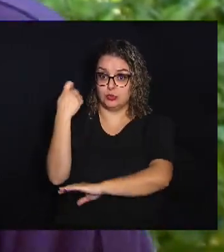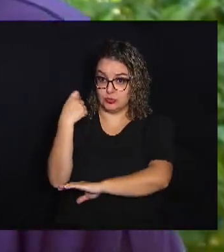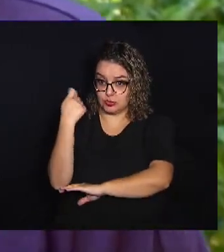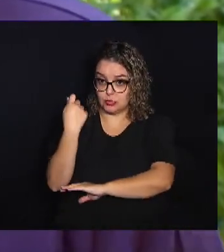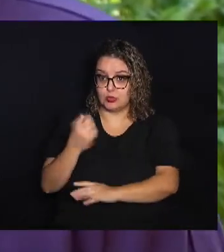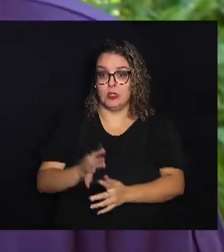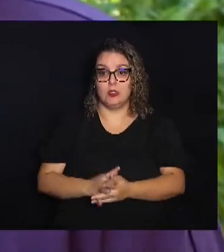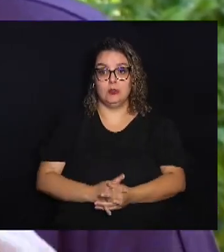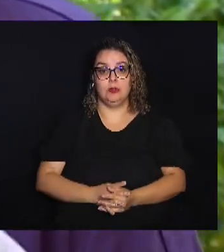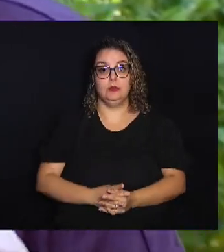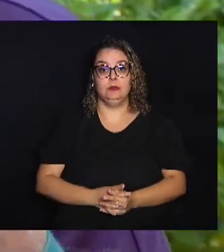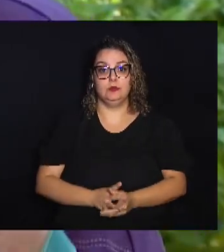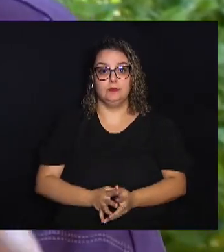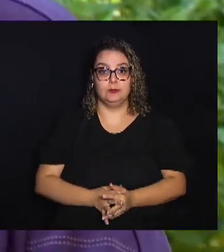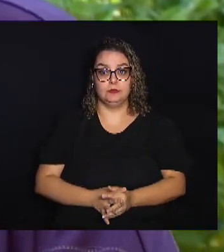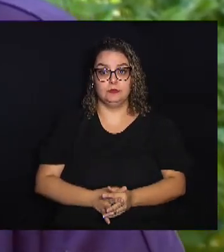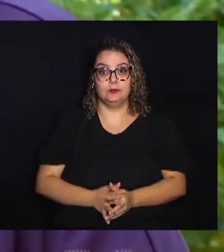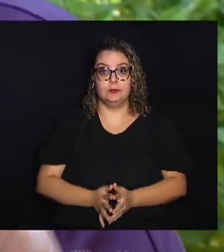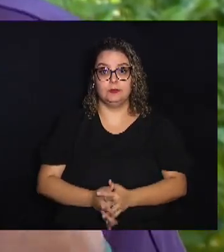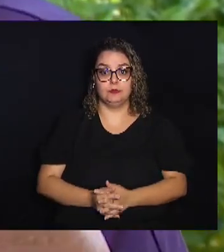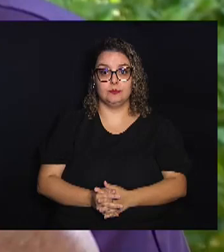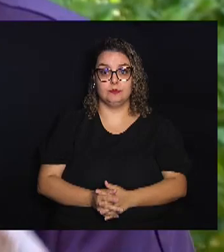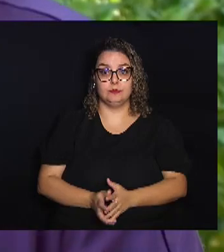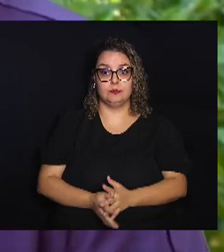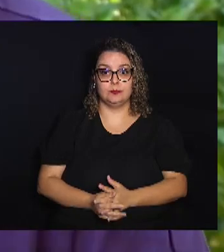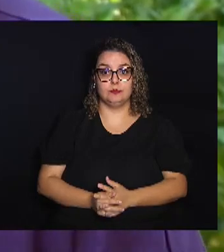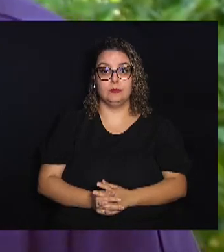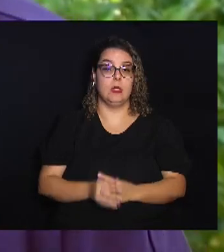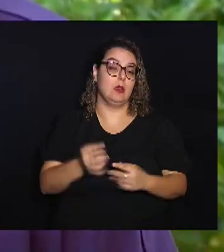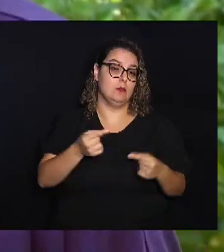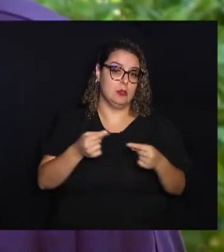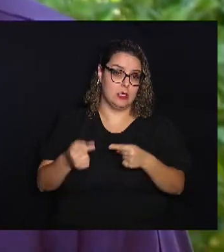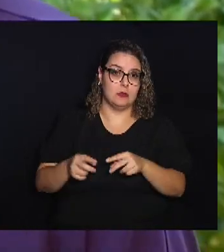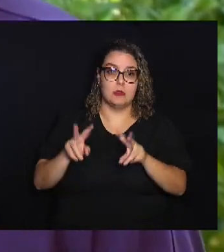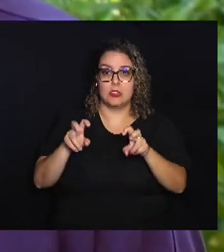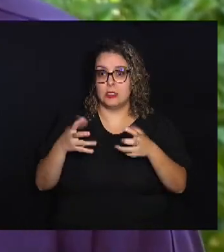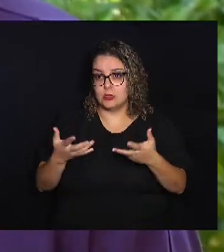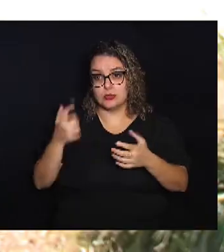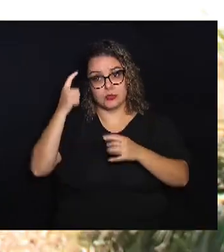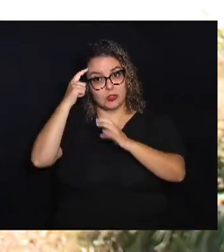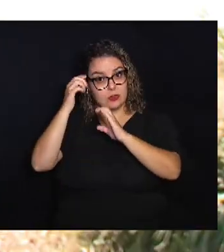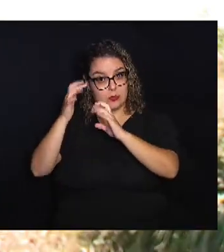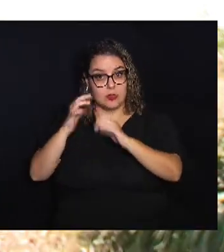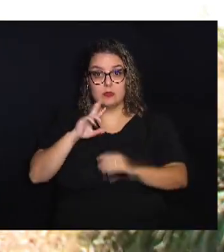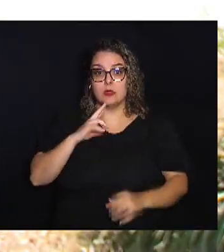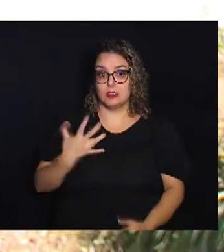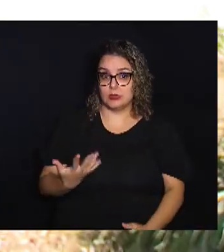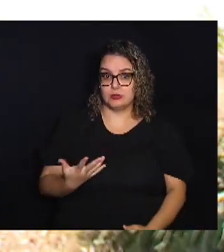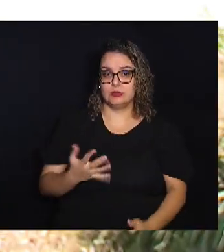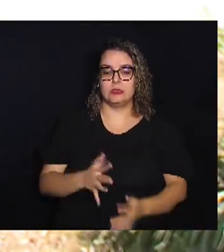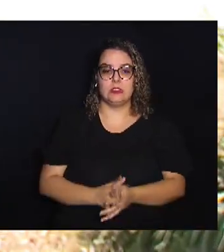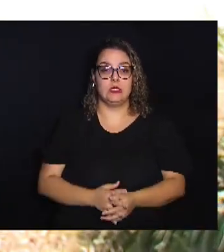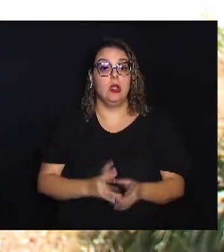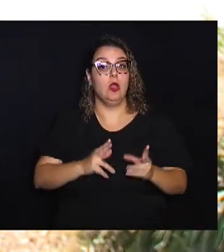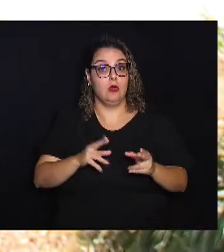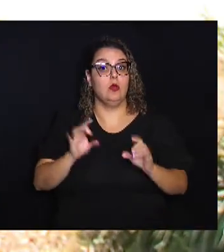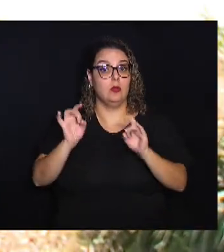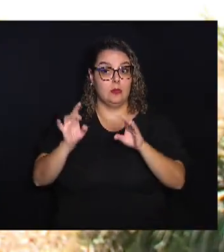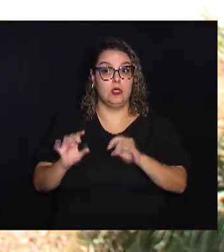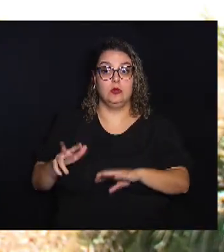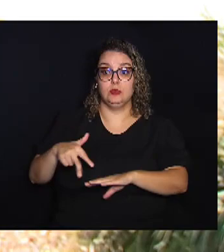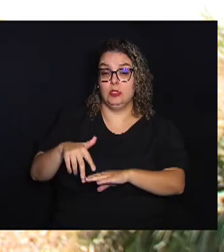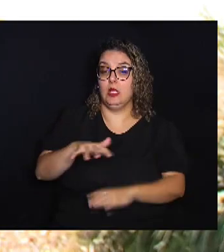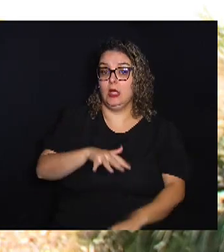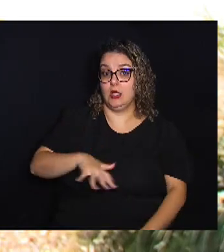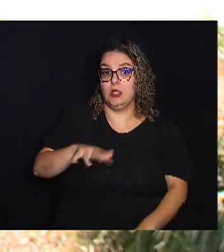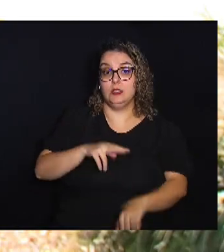do Sul e para debater esse assunto, para pensar soluções De acordo com especialistas, a área verde